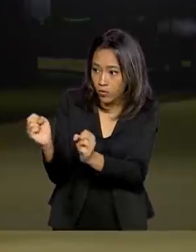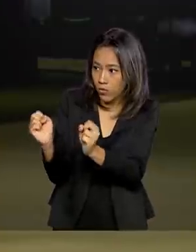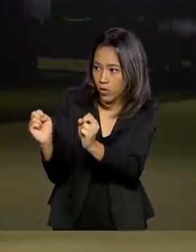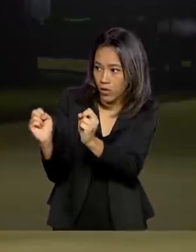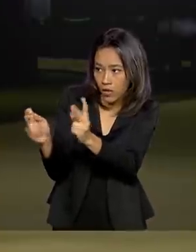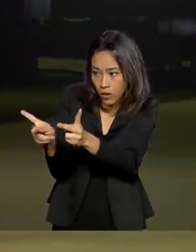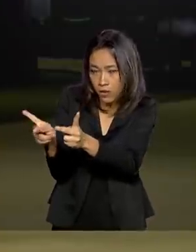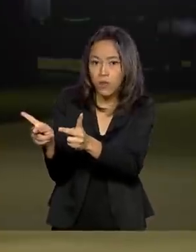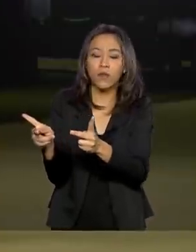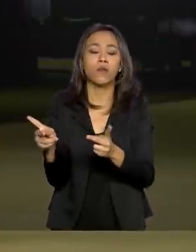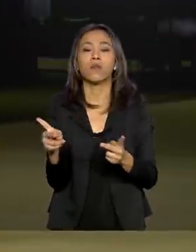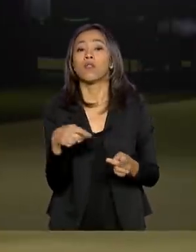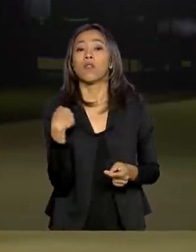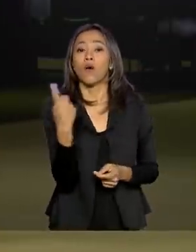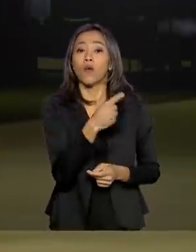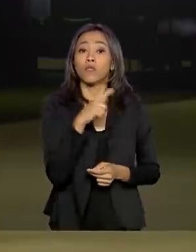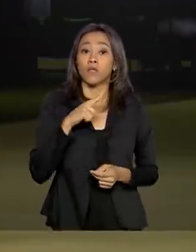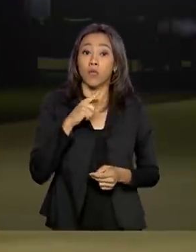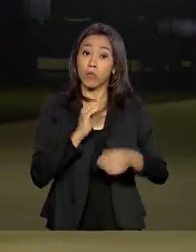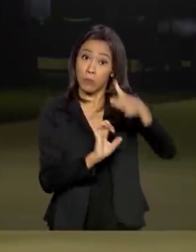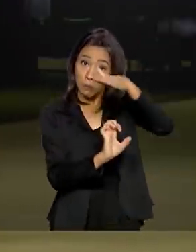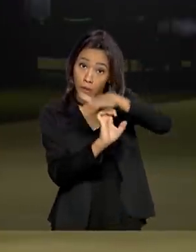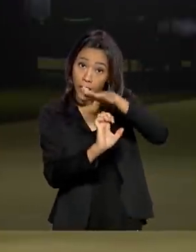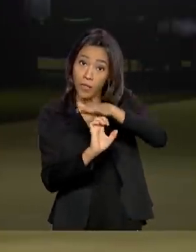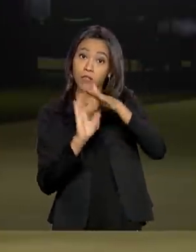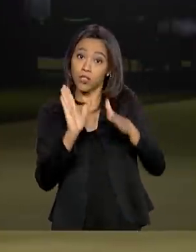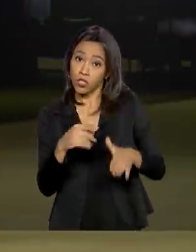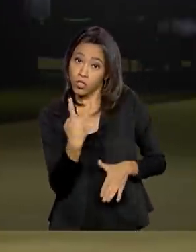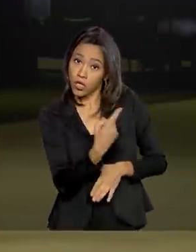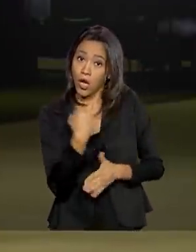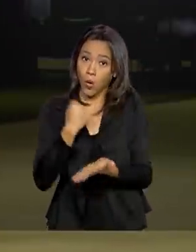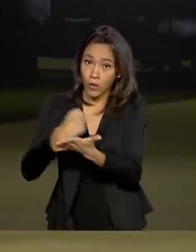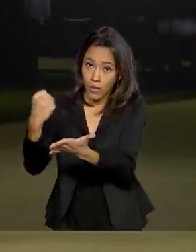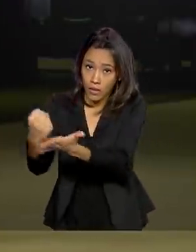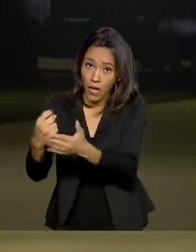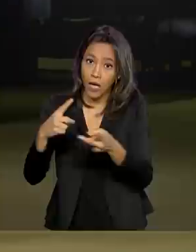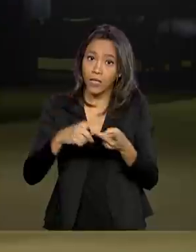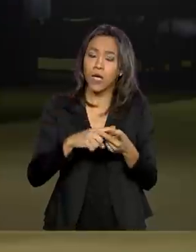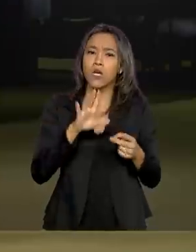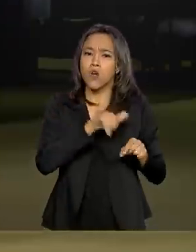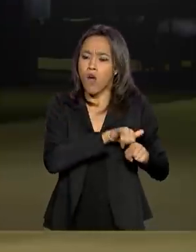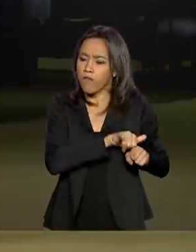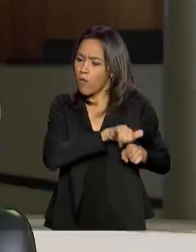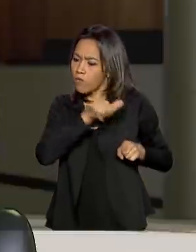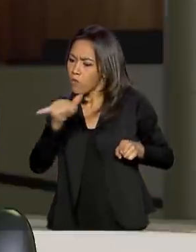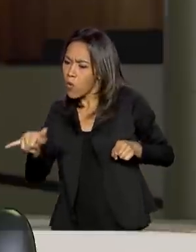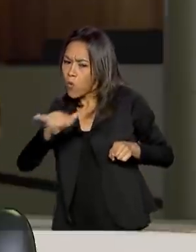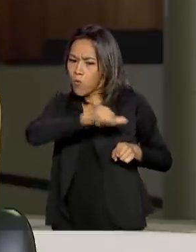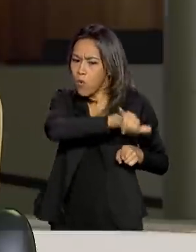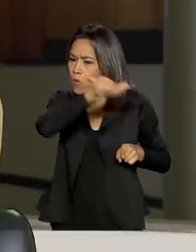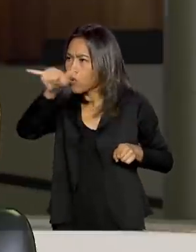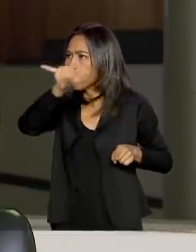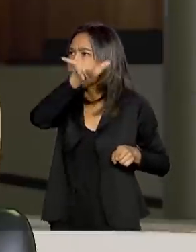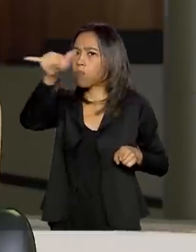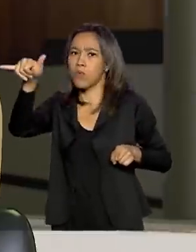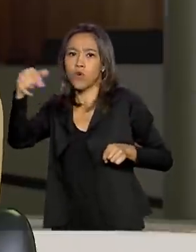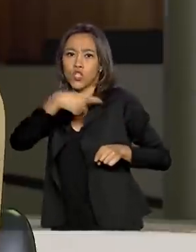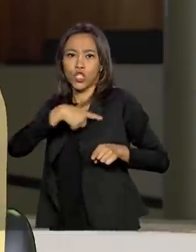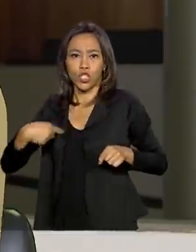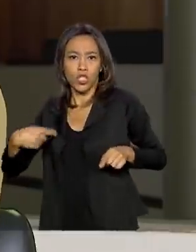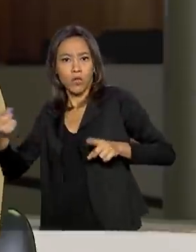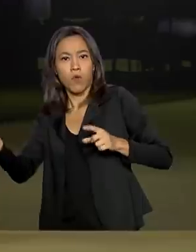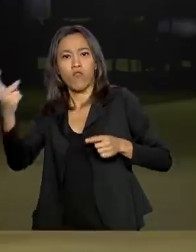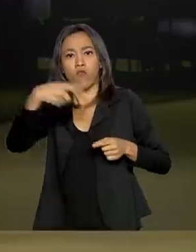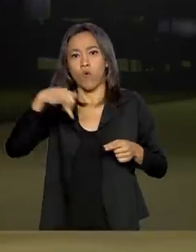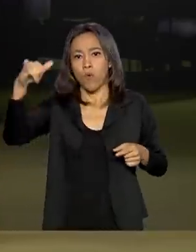Então, hoje a gente já tem empresas contratadas, já temos rotas mapeadas, estamos prontos. Serão mais ou menos entre